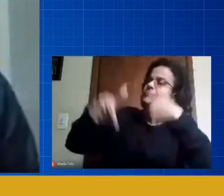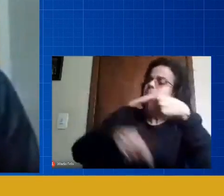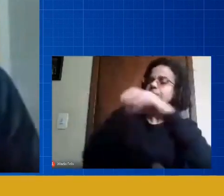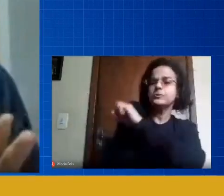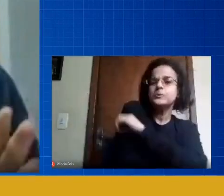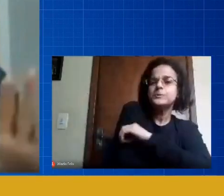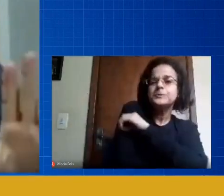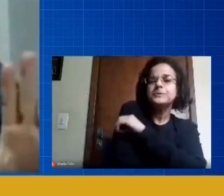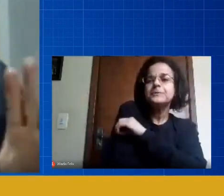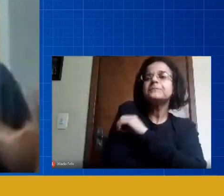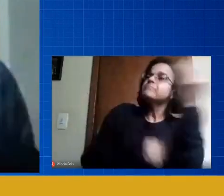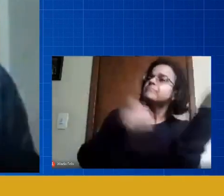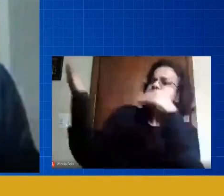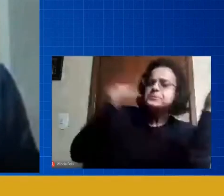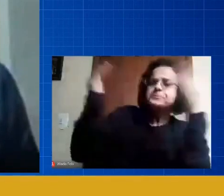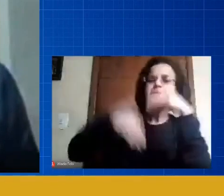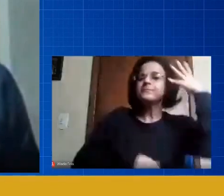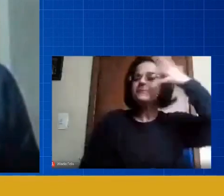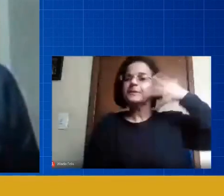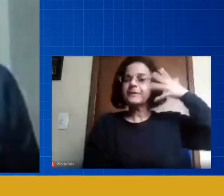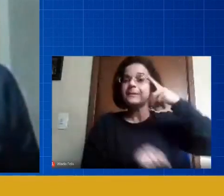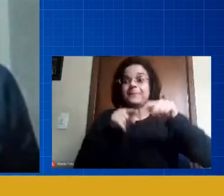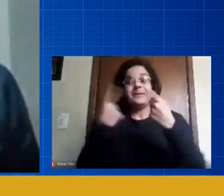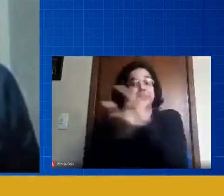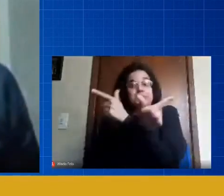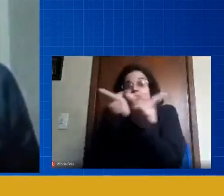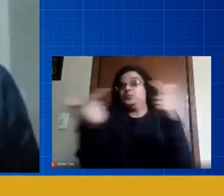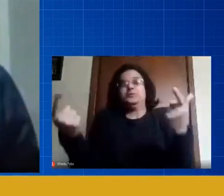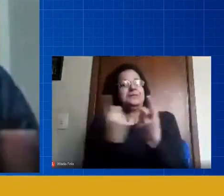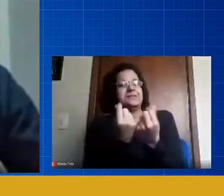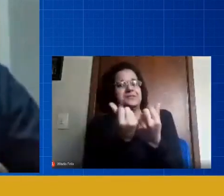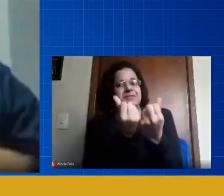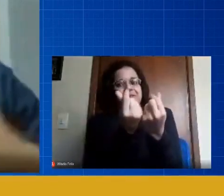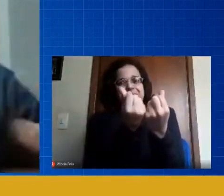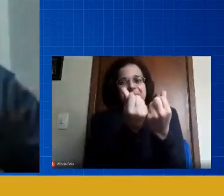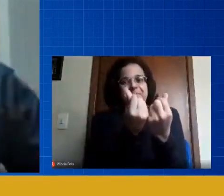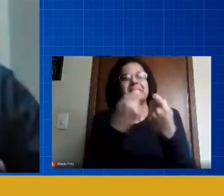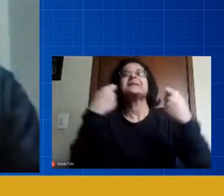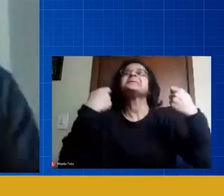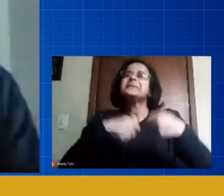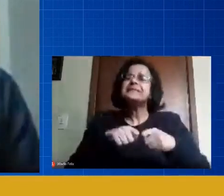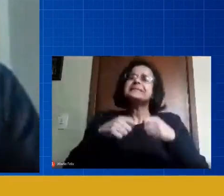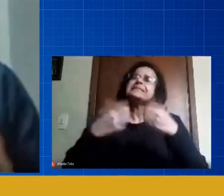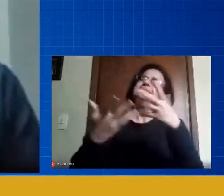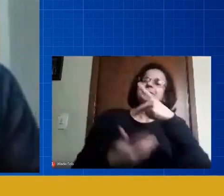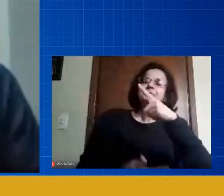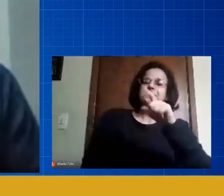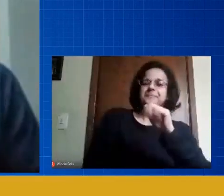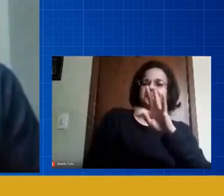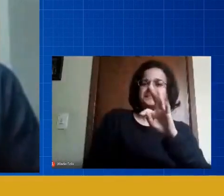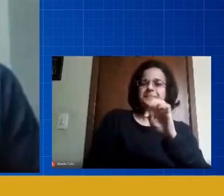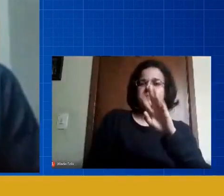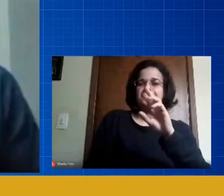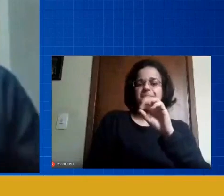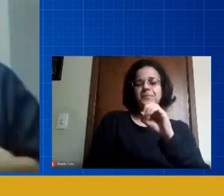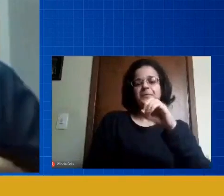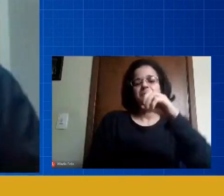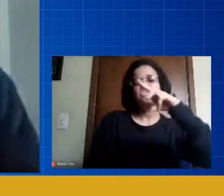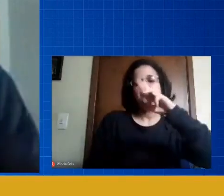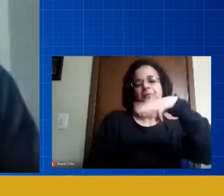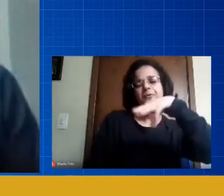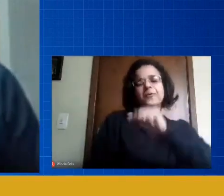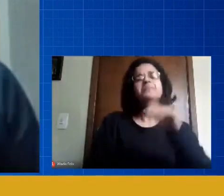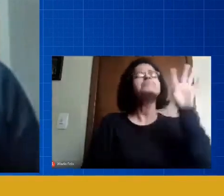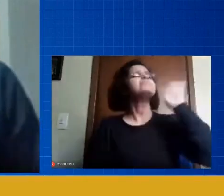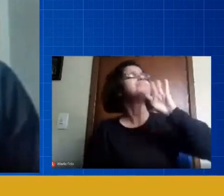palestrantes tops, mas olha, nós não temos recursos agora, nós temos que investir em plataforma, isso e aquilo, vamos fazer um negócio bacana, legal,